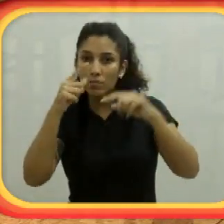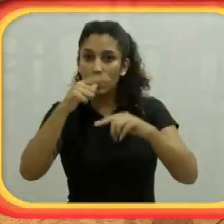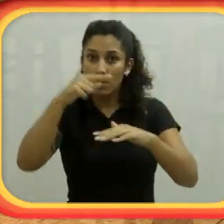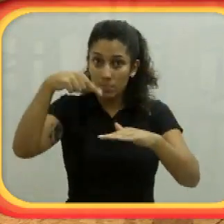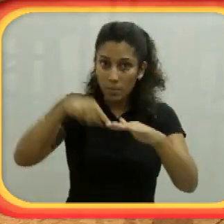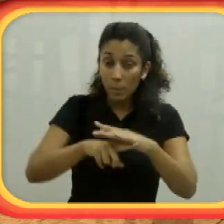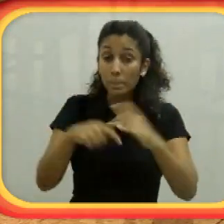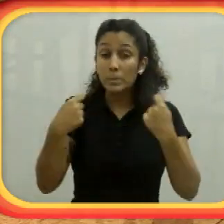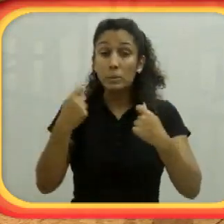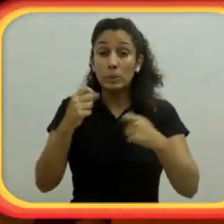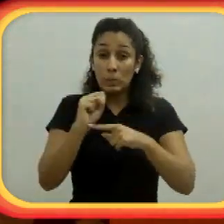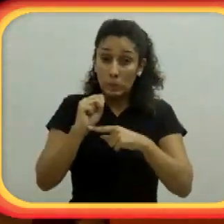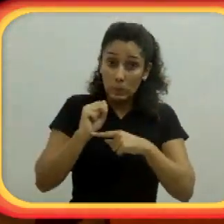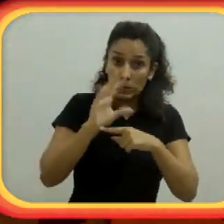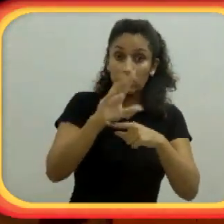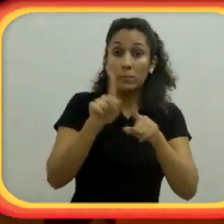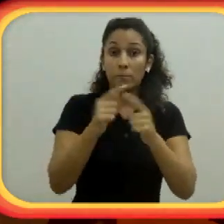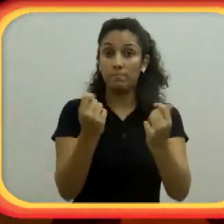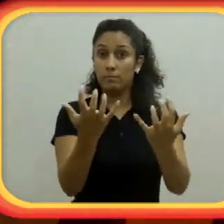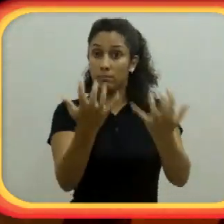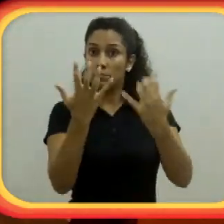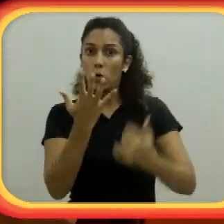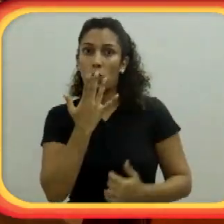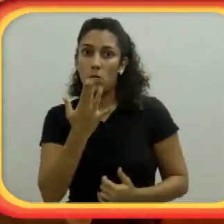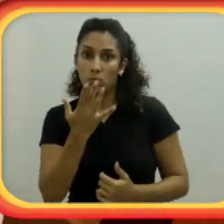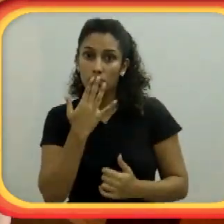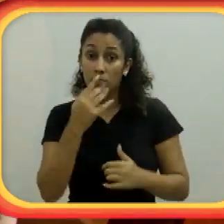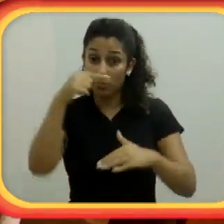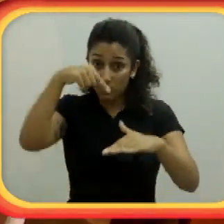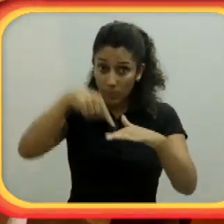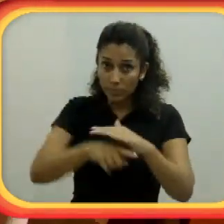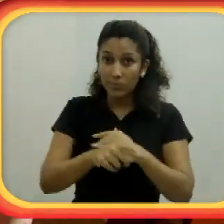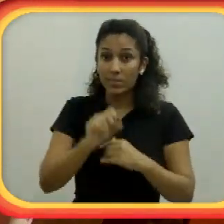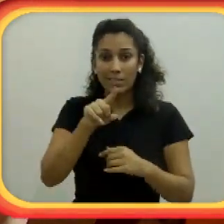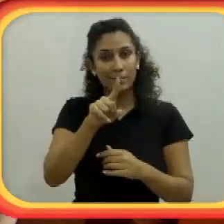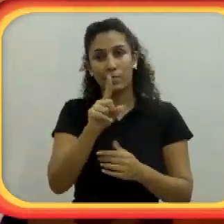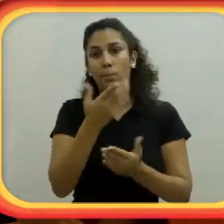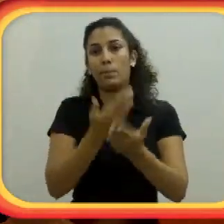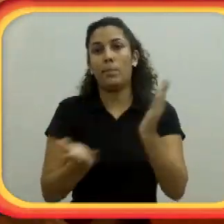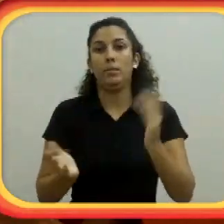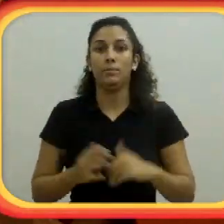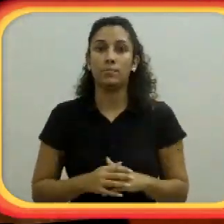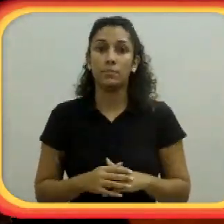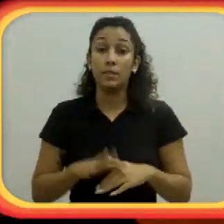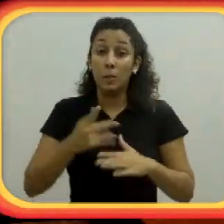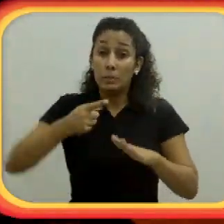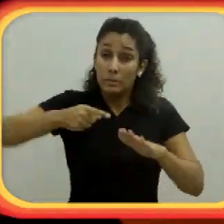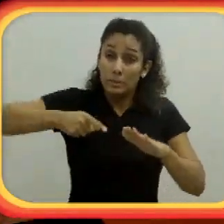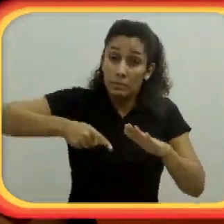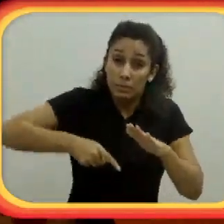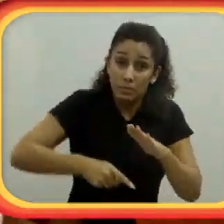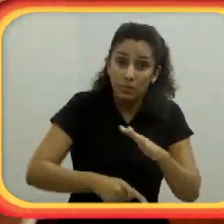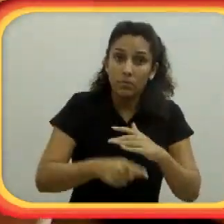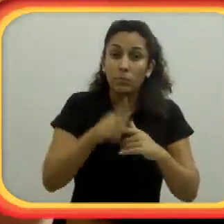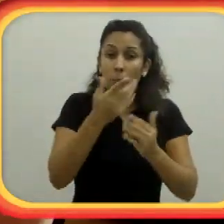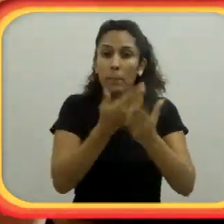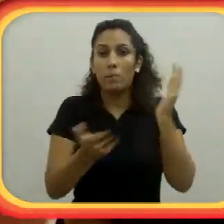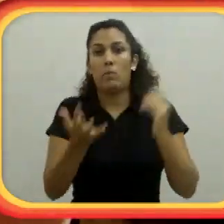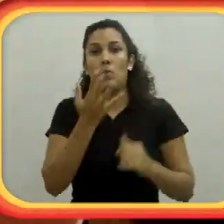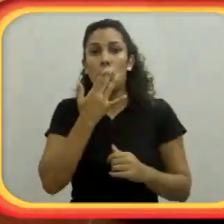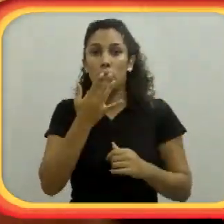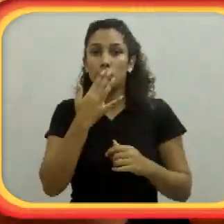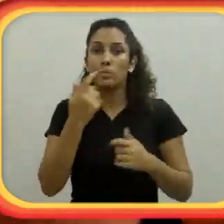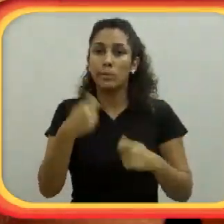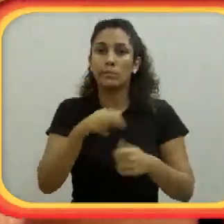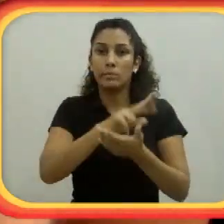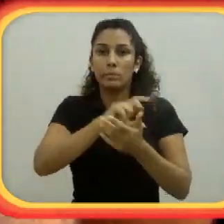iluminações, que são os flashes. A gente, para fotografar, para fazer a fotografia subaquática, precisa de muita luz para aparecer a cor, já